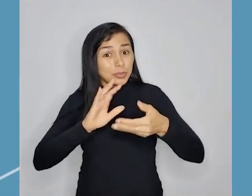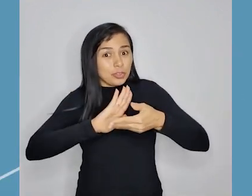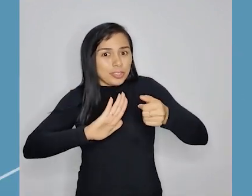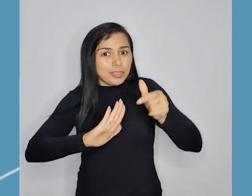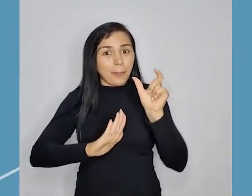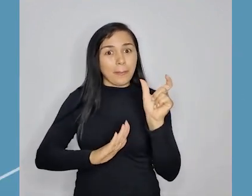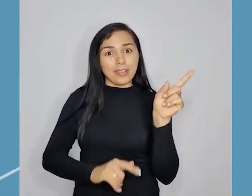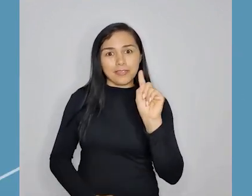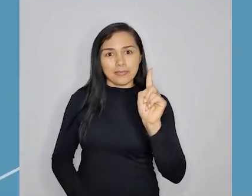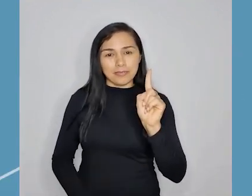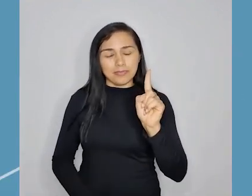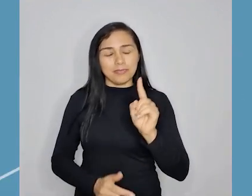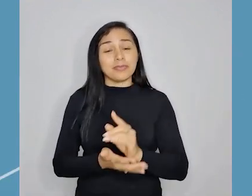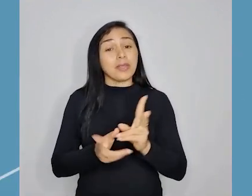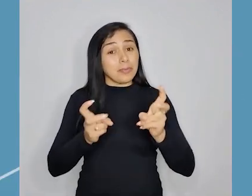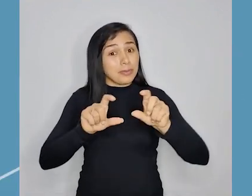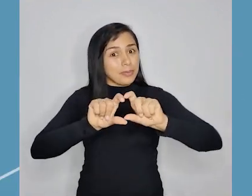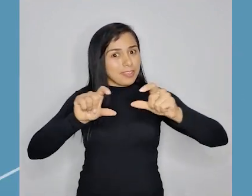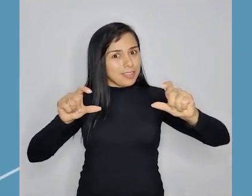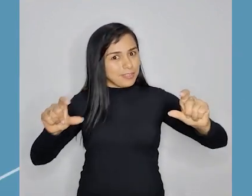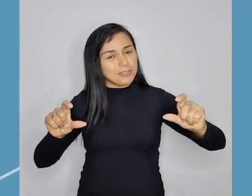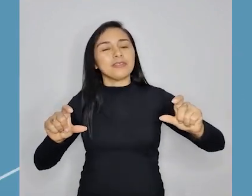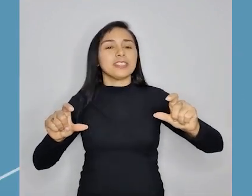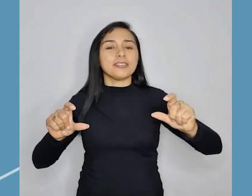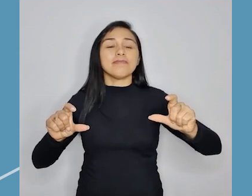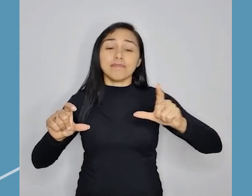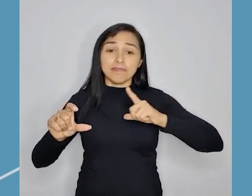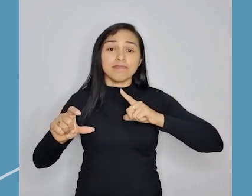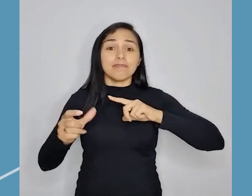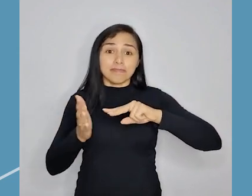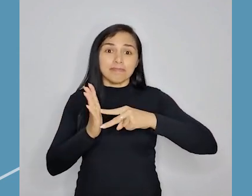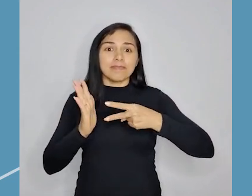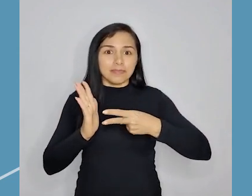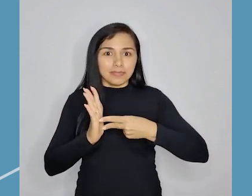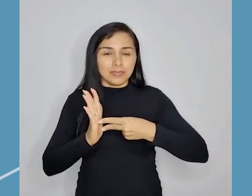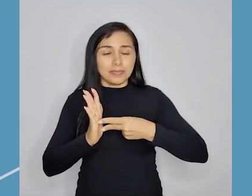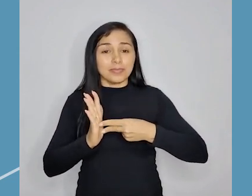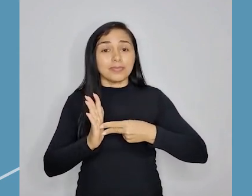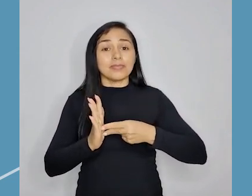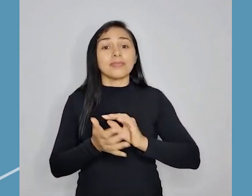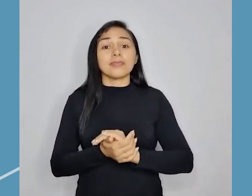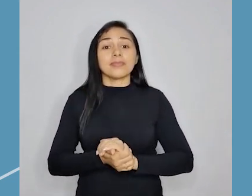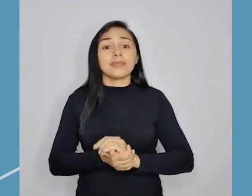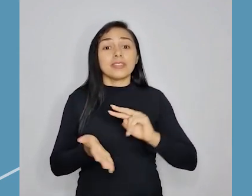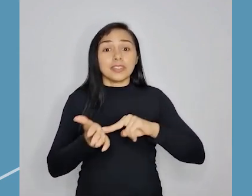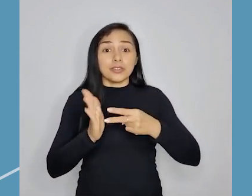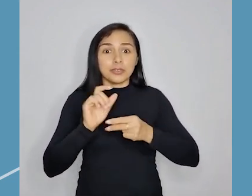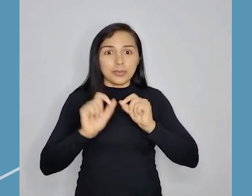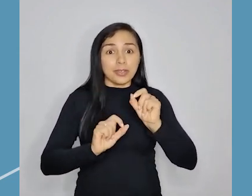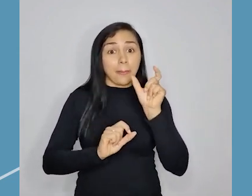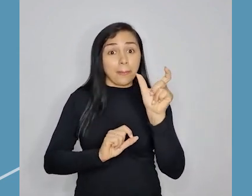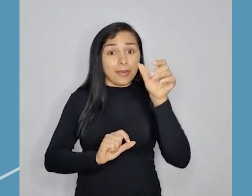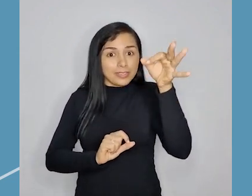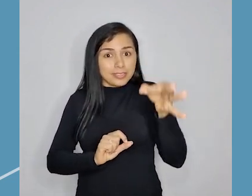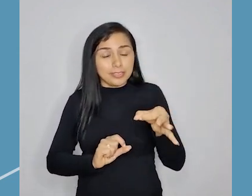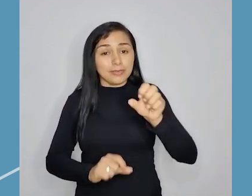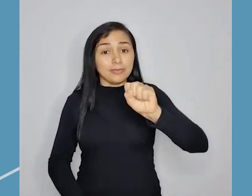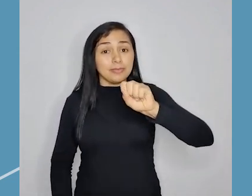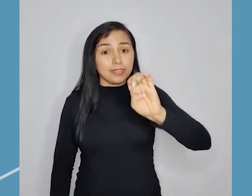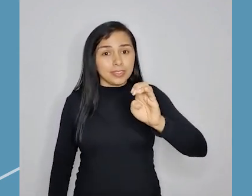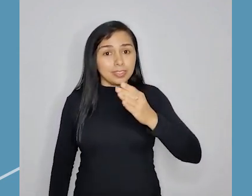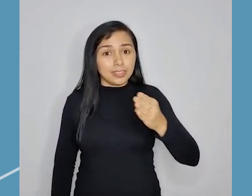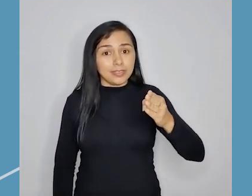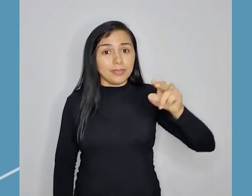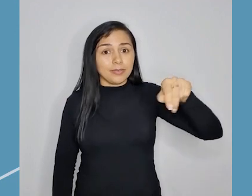Neste caso, a frase não ficou sem sentido. O que quer dizer que o certo é usar a expressão se